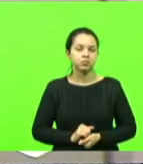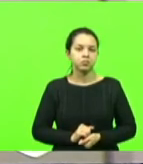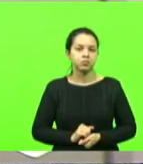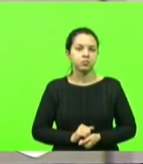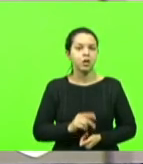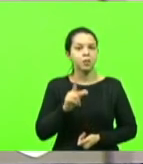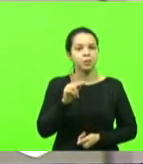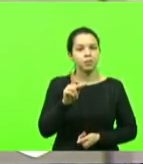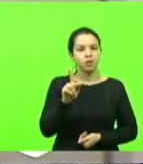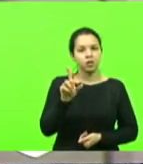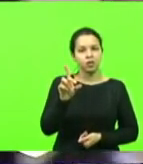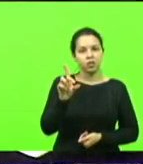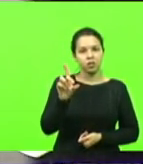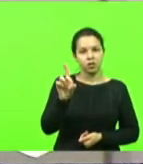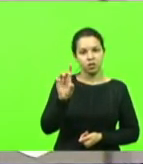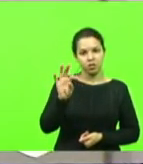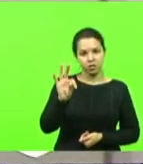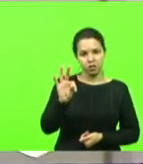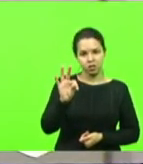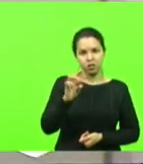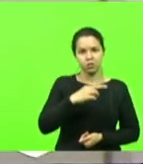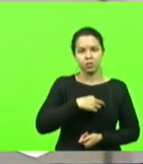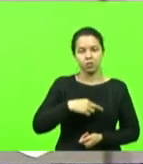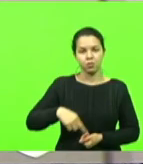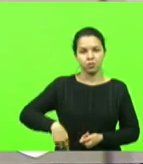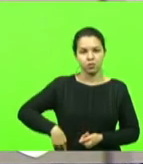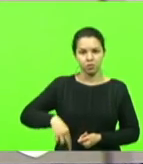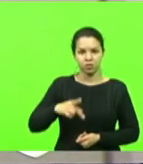PDT, PSDB, republicanos, deputado Bruno.